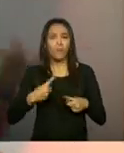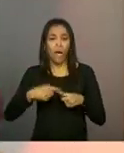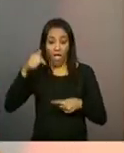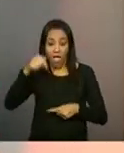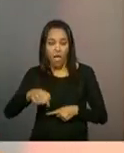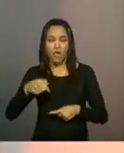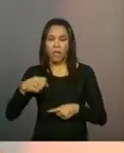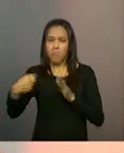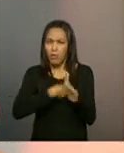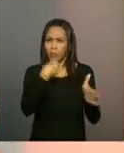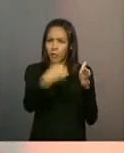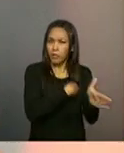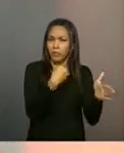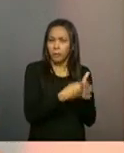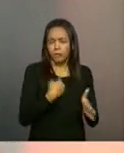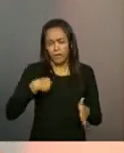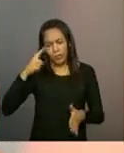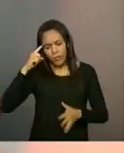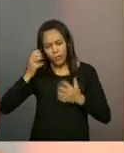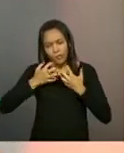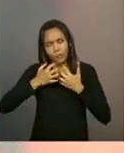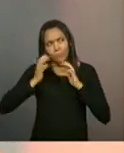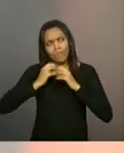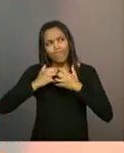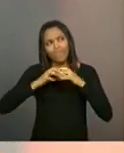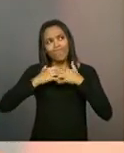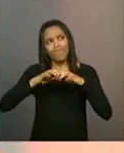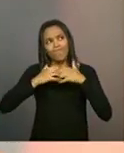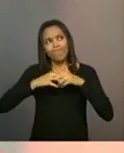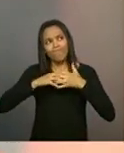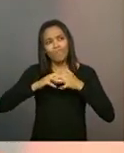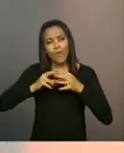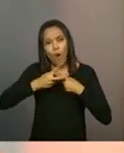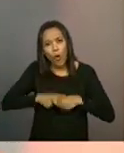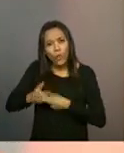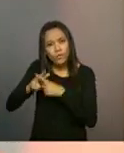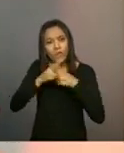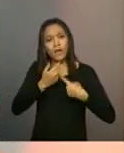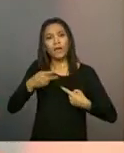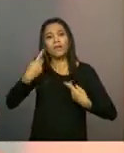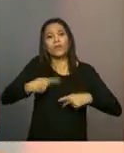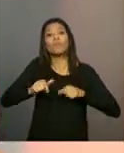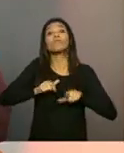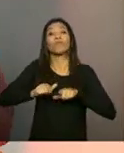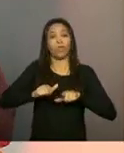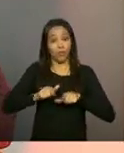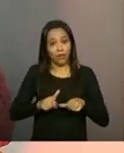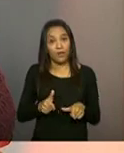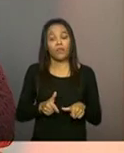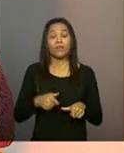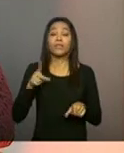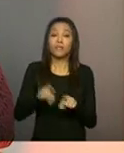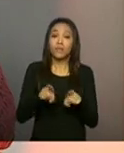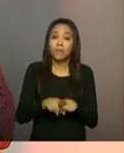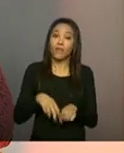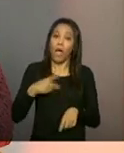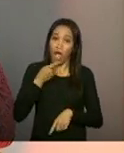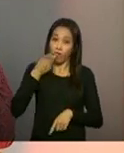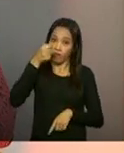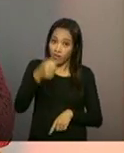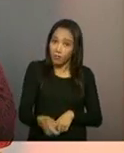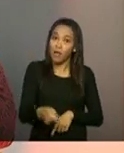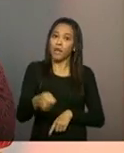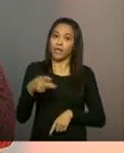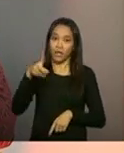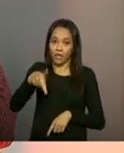dessas reflexões que chegam, a gente reordena o nosso trabalho, a gente consegue construir outras diretrizes, né, a gente quer mesmo reafirmar a centralidade do